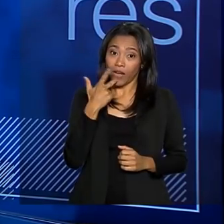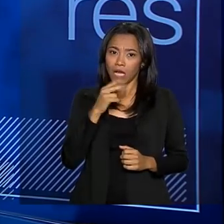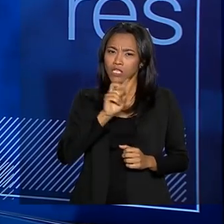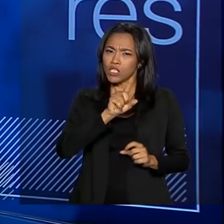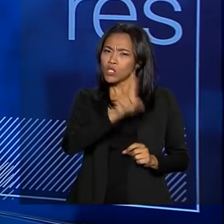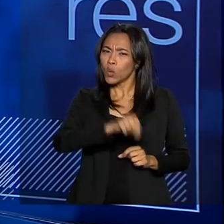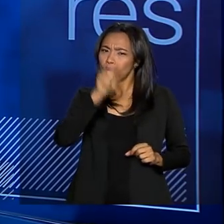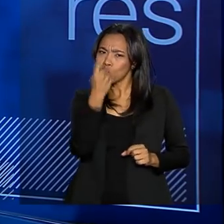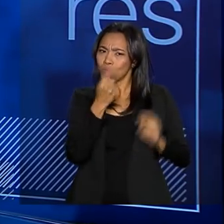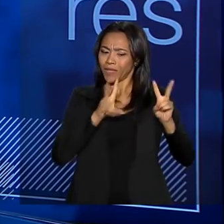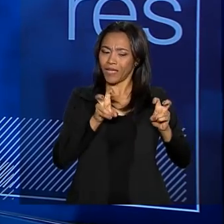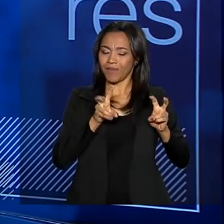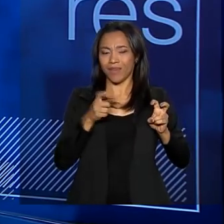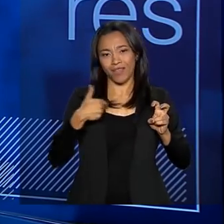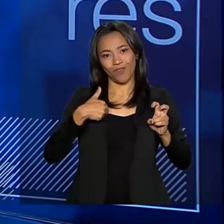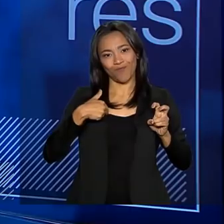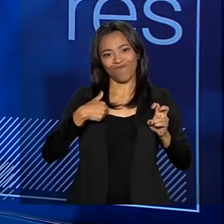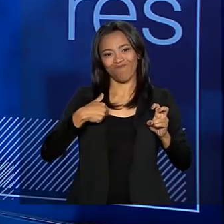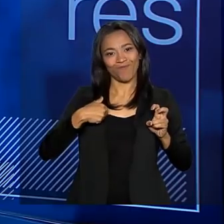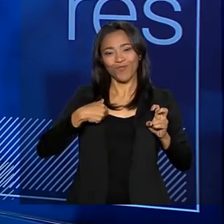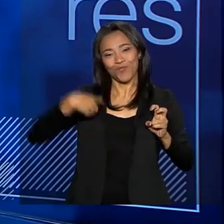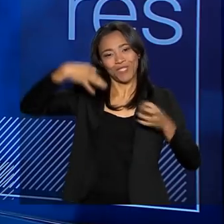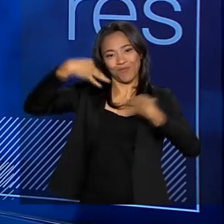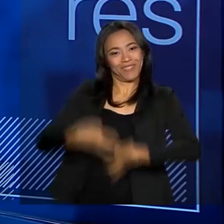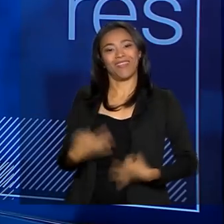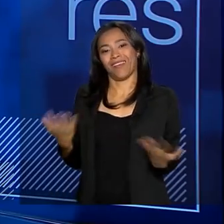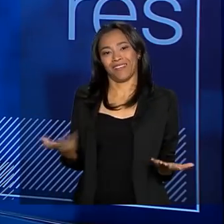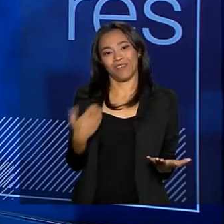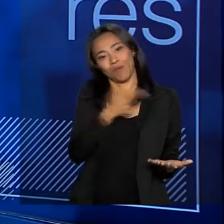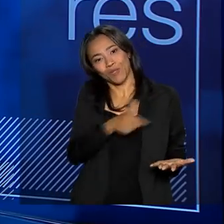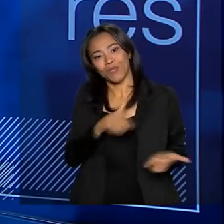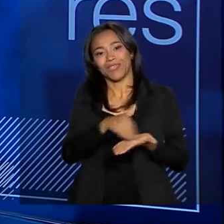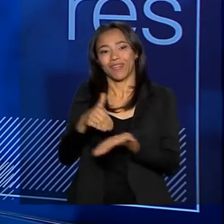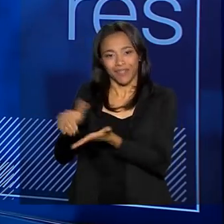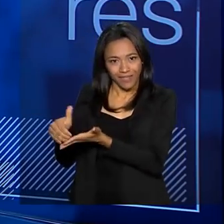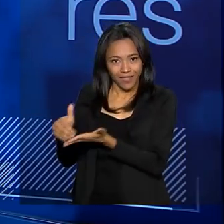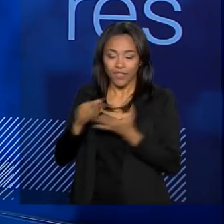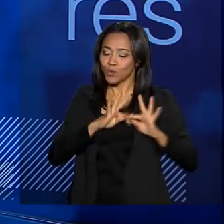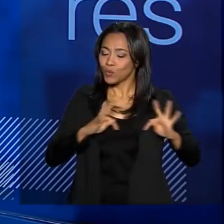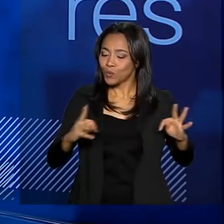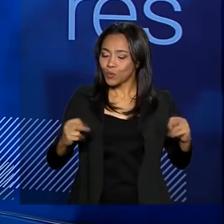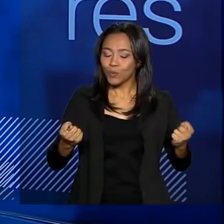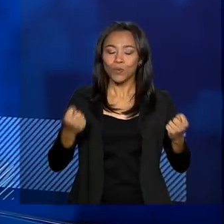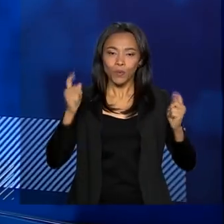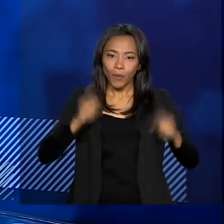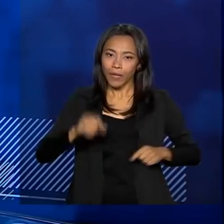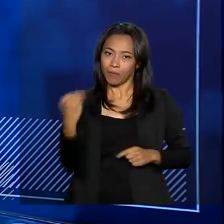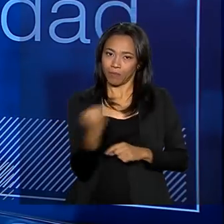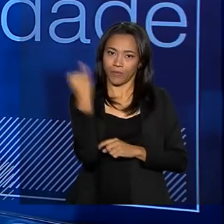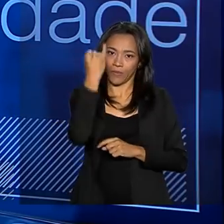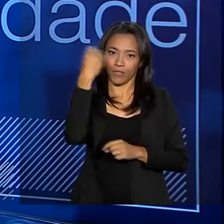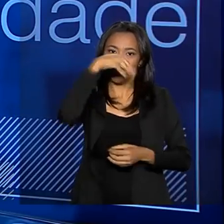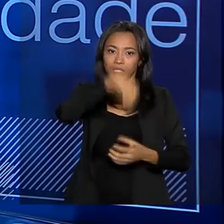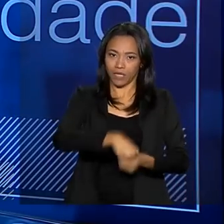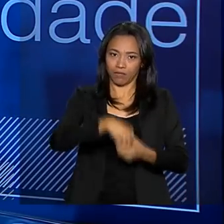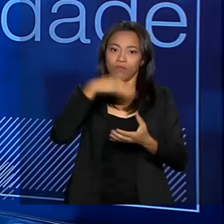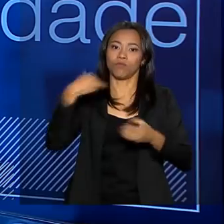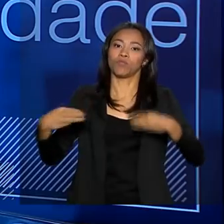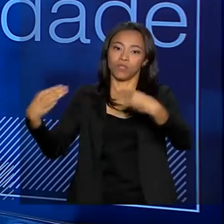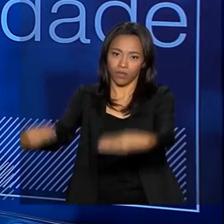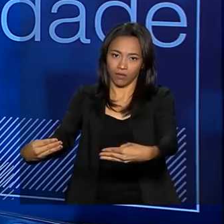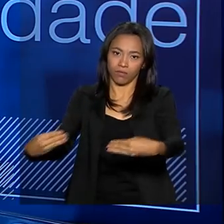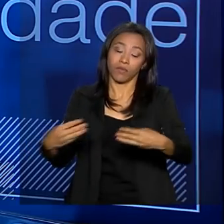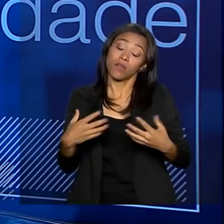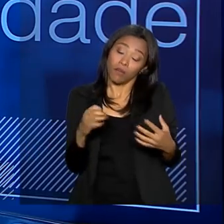um assunto, eu estarei sendo injusta com as secretarias. Tudo é muito prioridade lá. Mas, com certeza, as